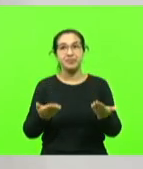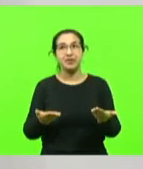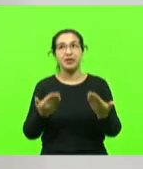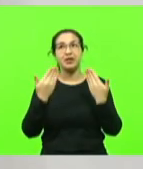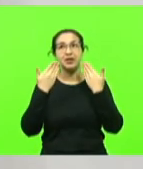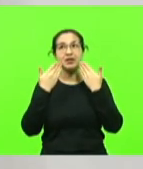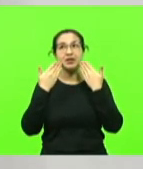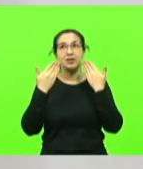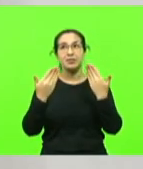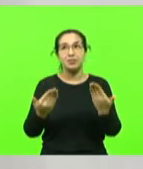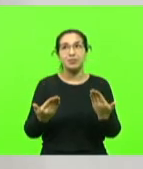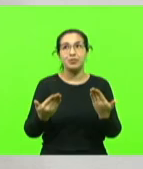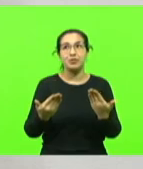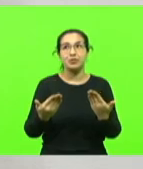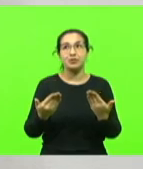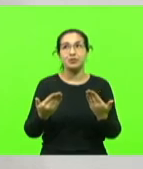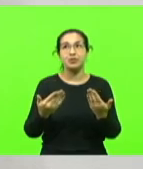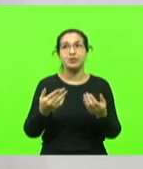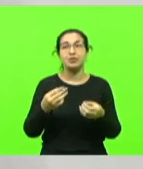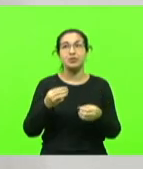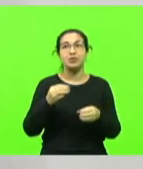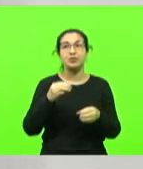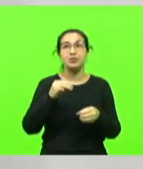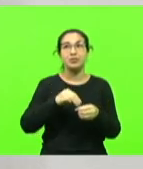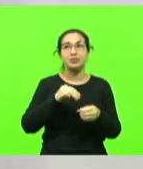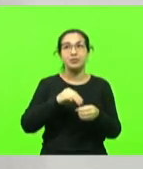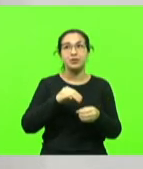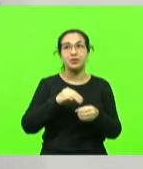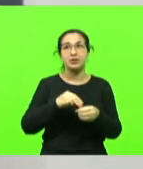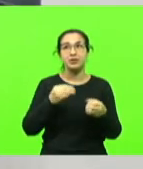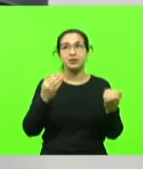pela nossa cidade, o Lucinei. Só um pouquinho.